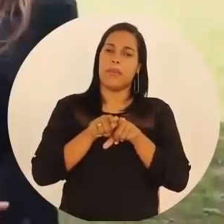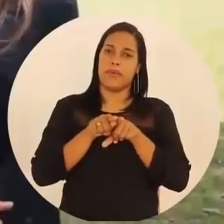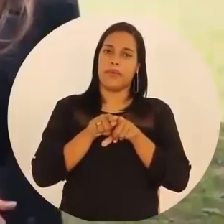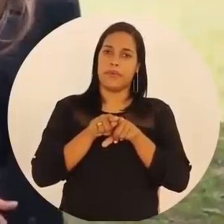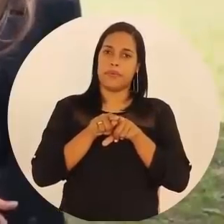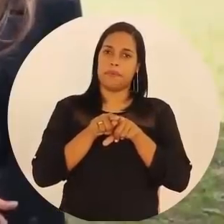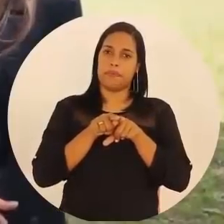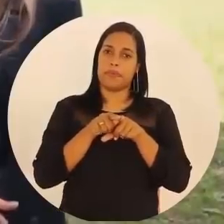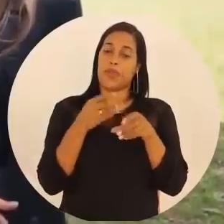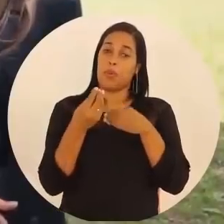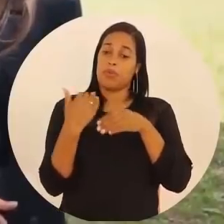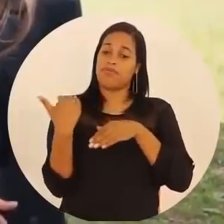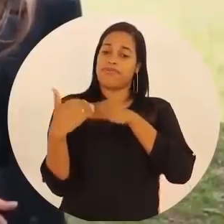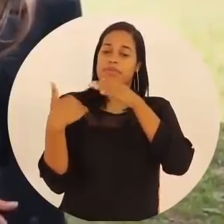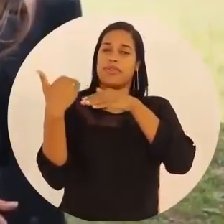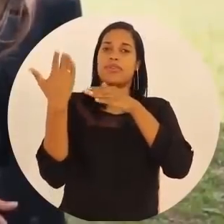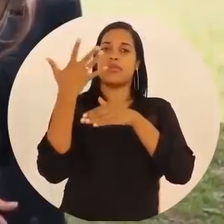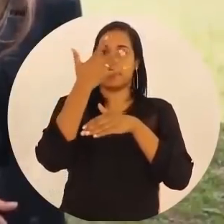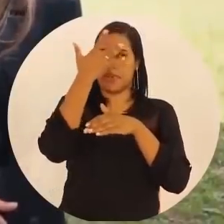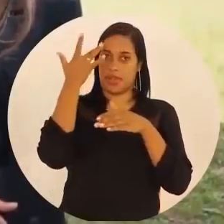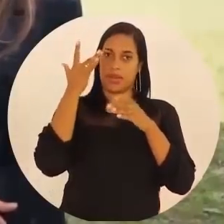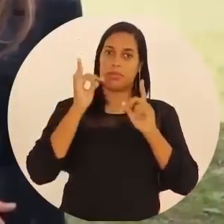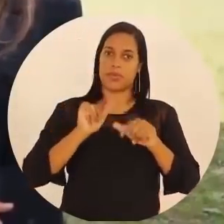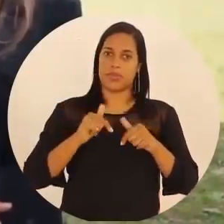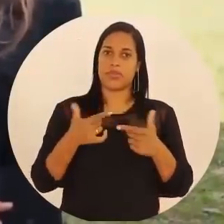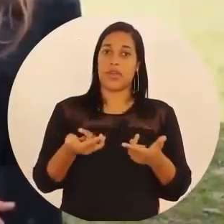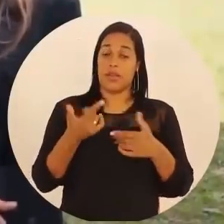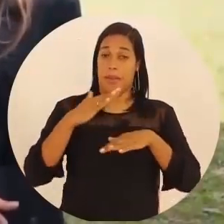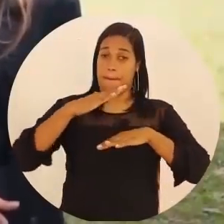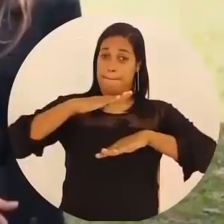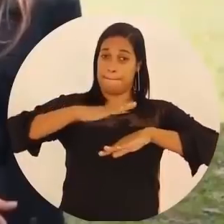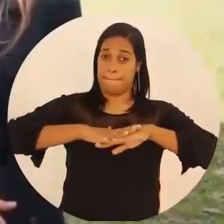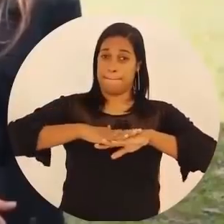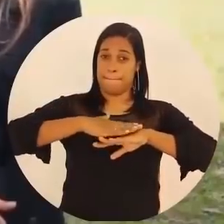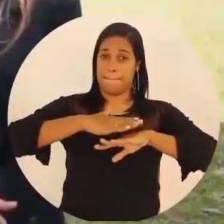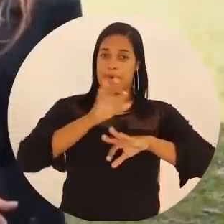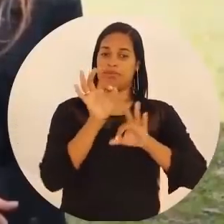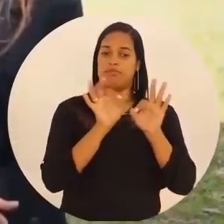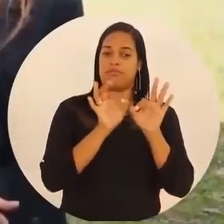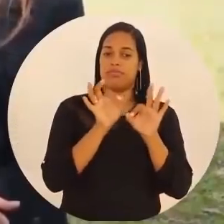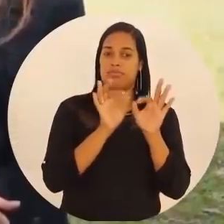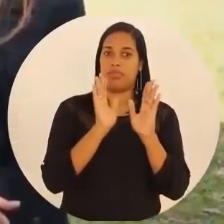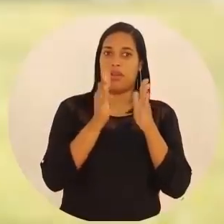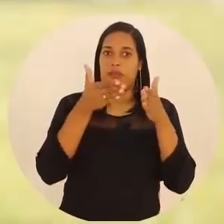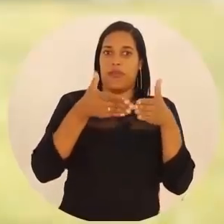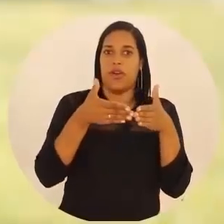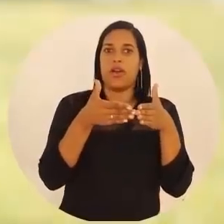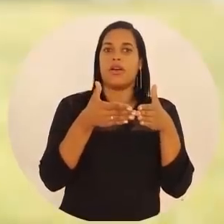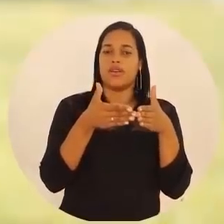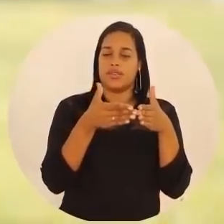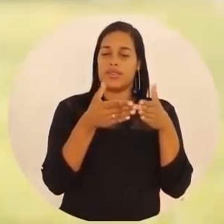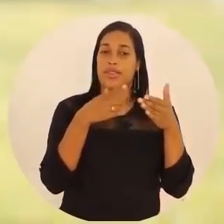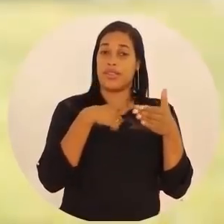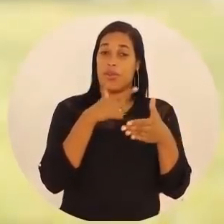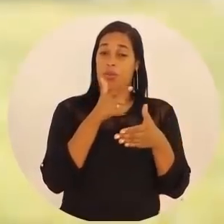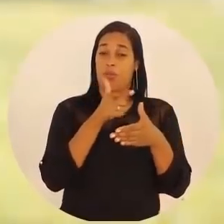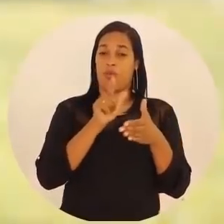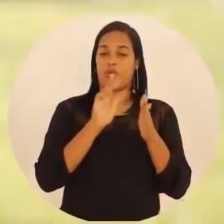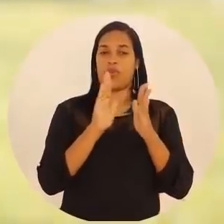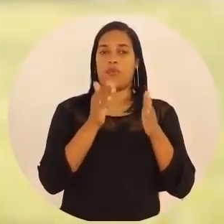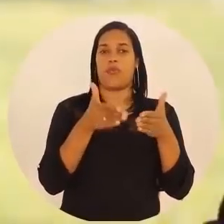de se adaptar. Como é um processo de crescimento do indivíduo, e ele é mais personalizado, ele é mais direcionado. Ele tem um